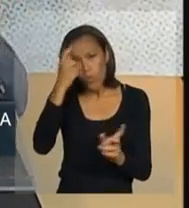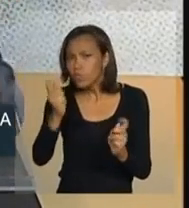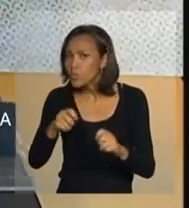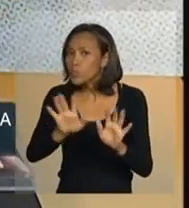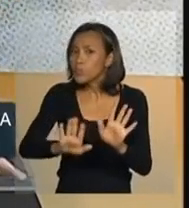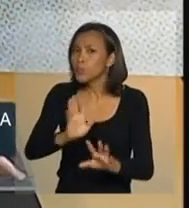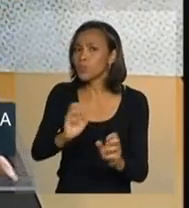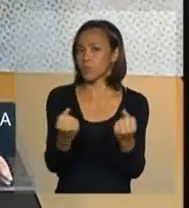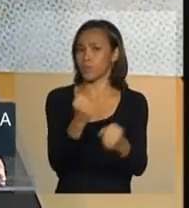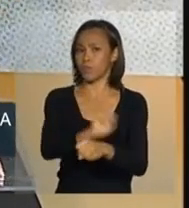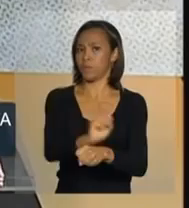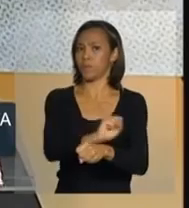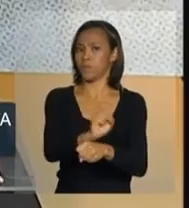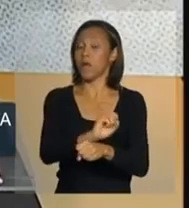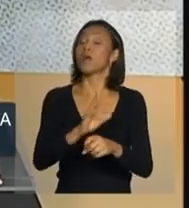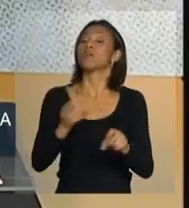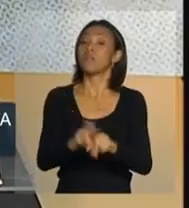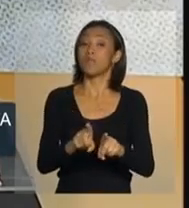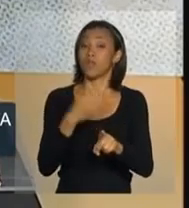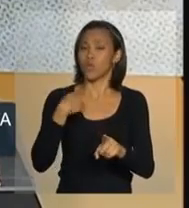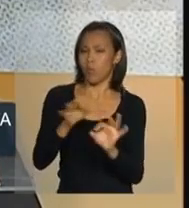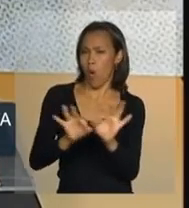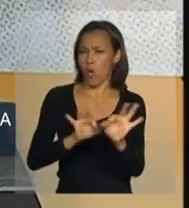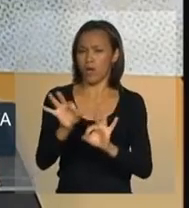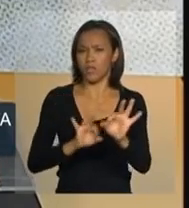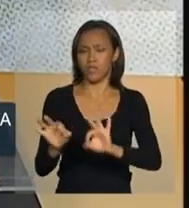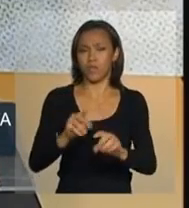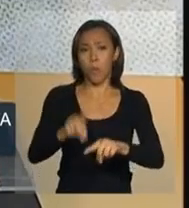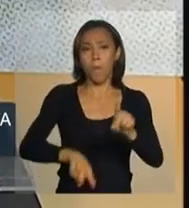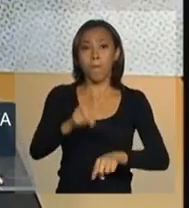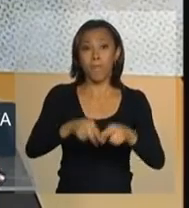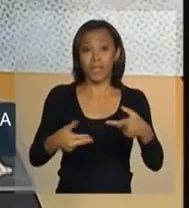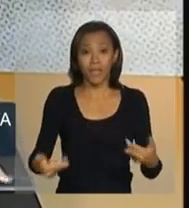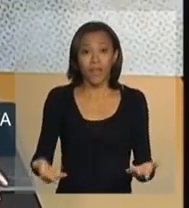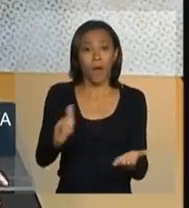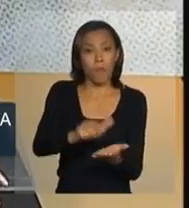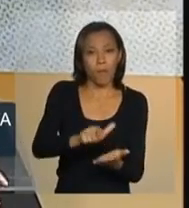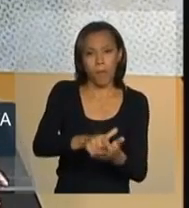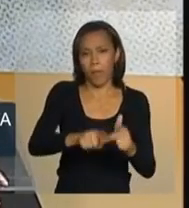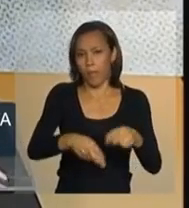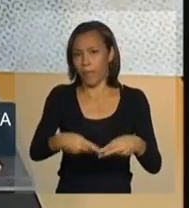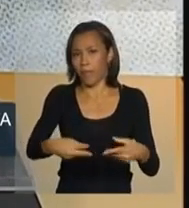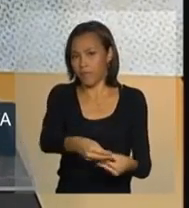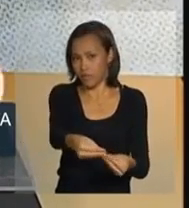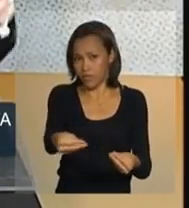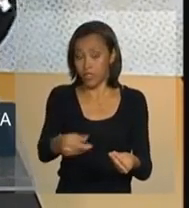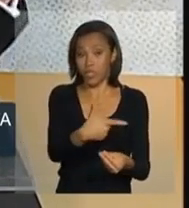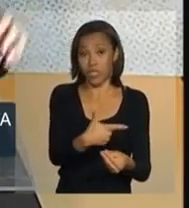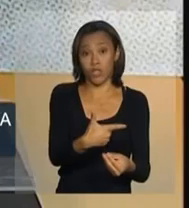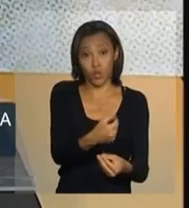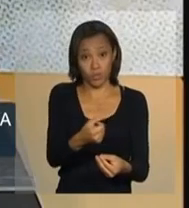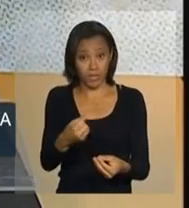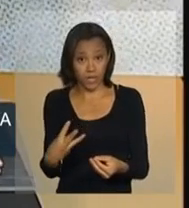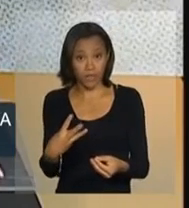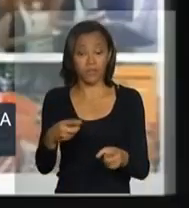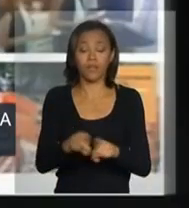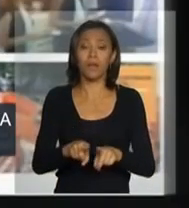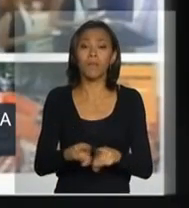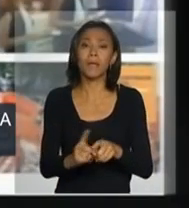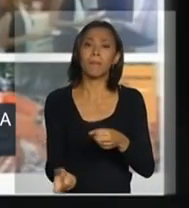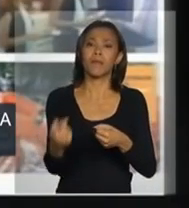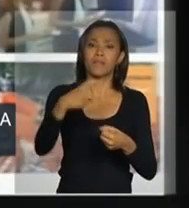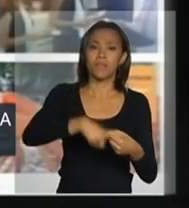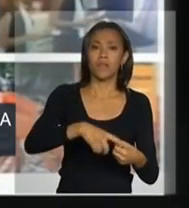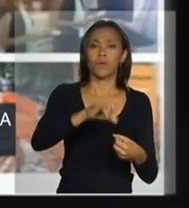estamos tratando para, em 2013, esse material também ser utilizado. parcerias como no